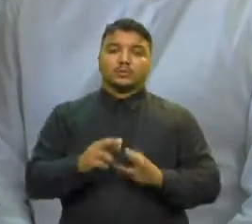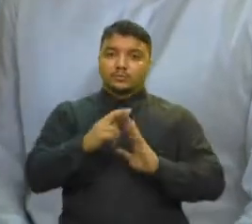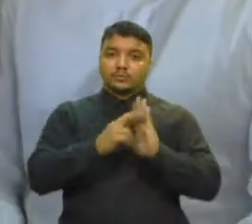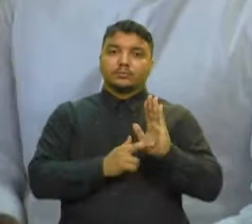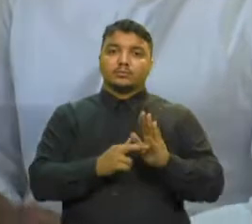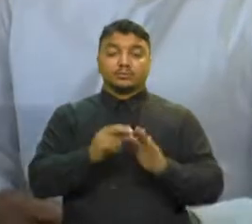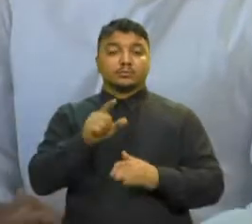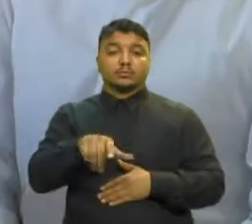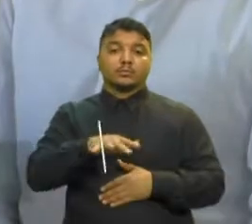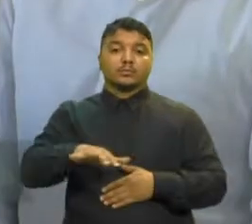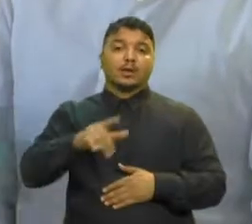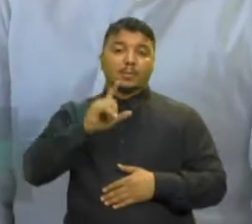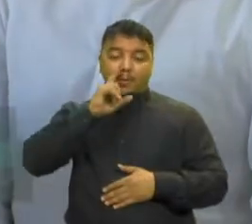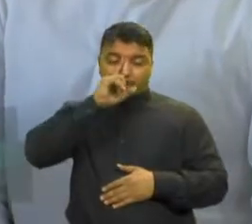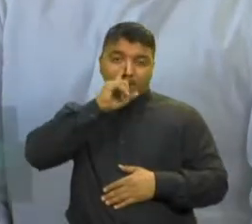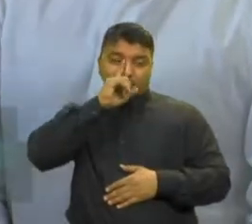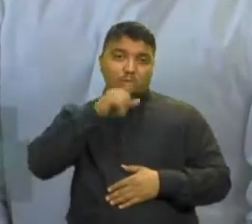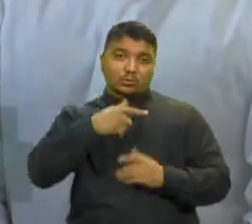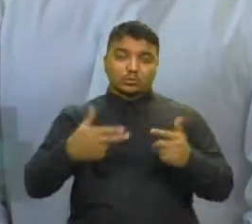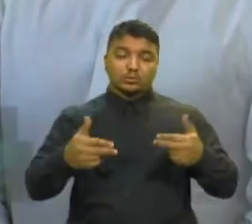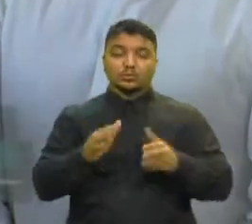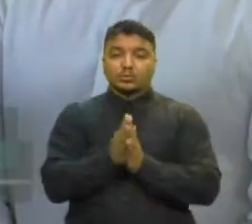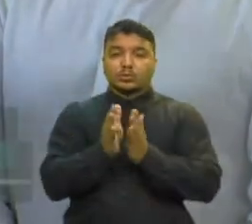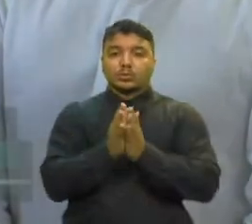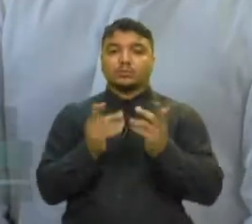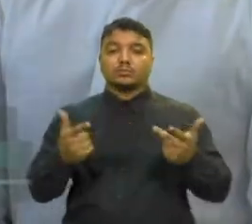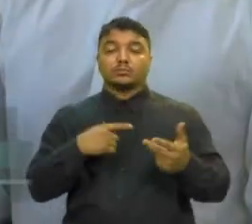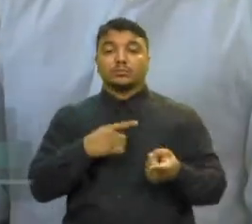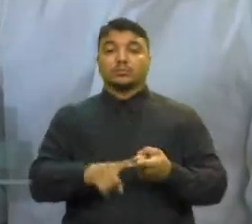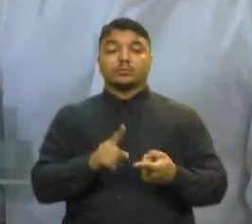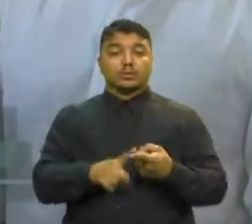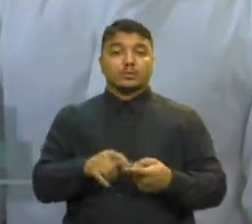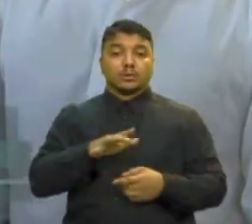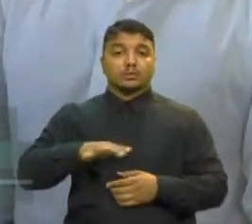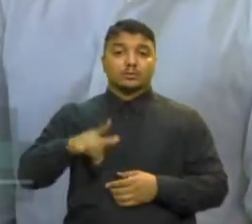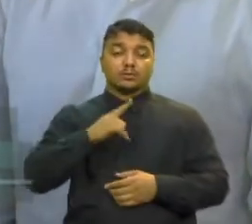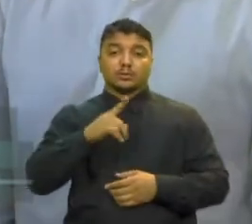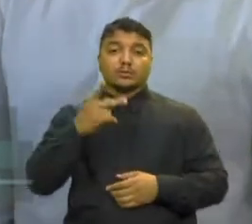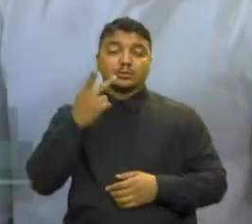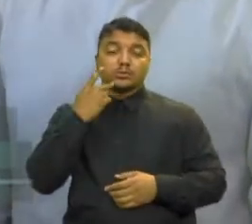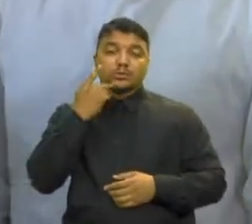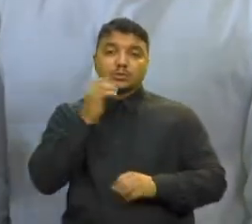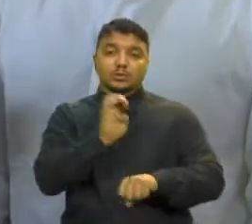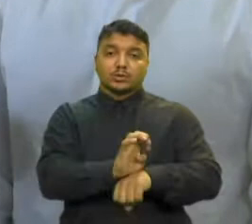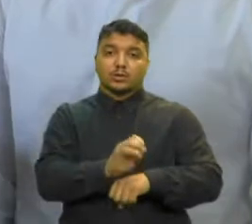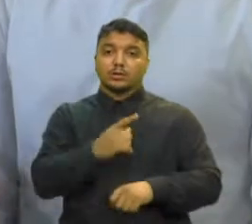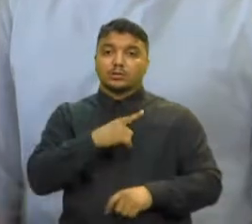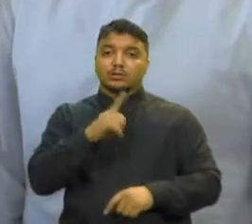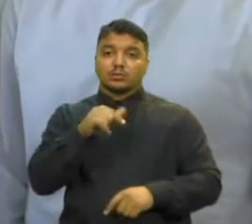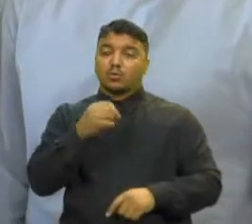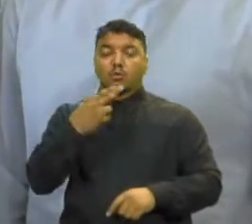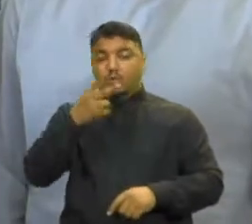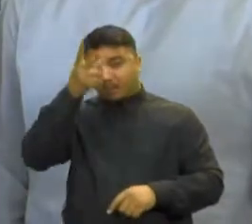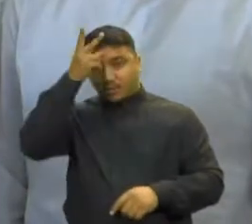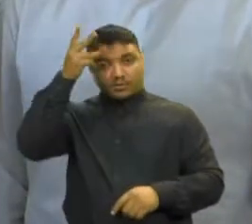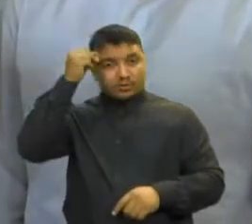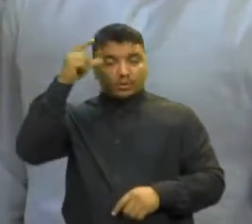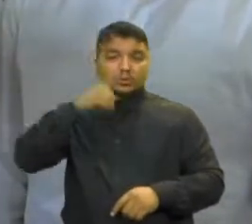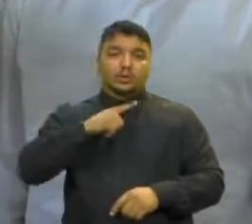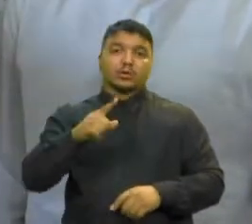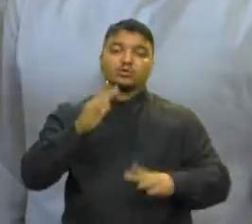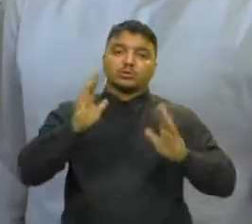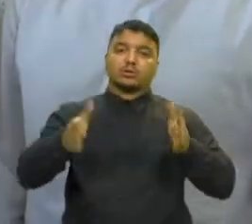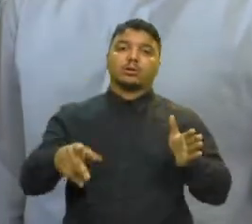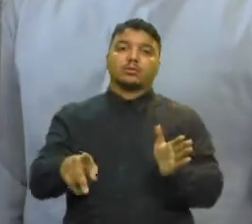vulneráveis, né? E também espaços que inclusive o Estado já também, ou o Estado, a Prefeitura já tinha disponível Isso aqui era